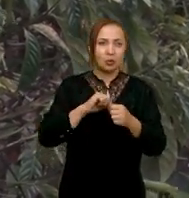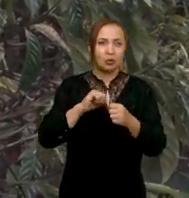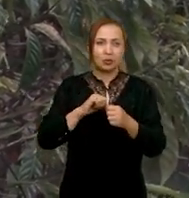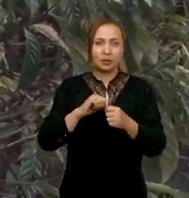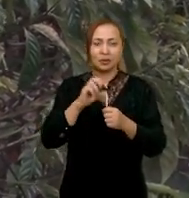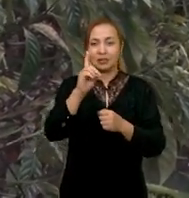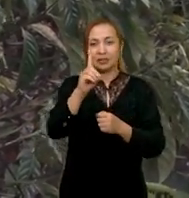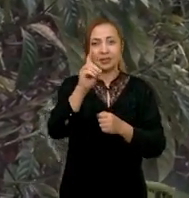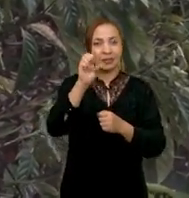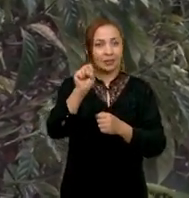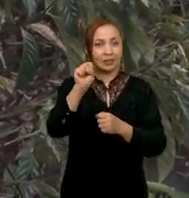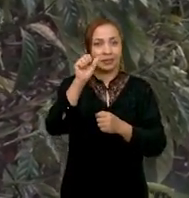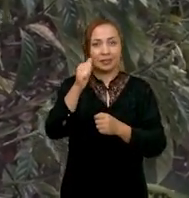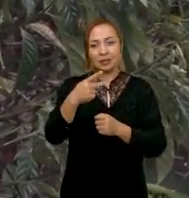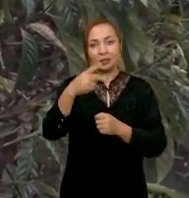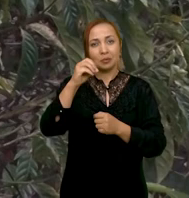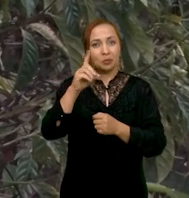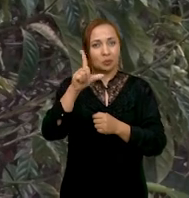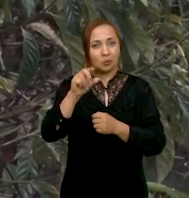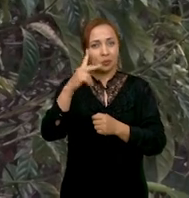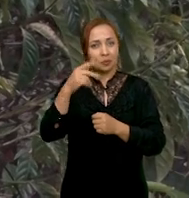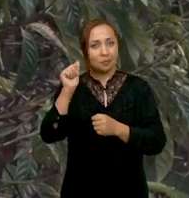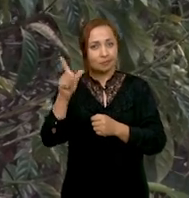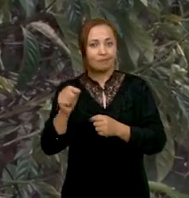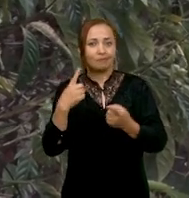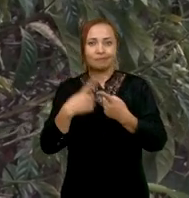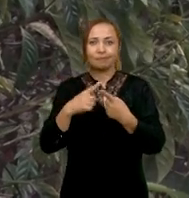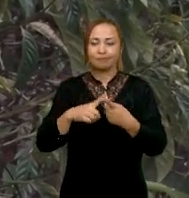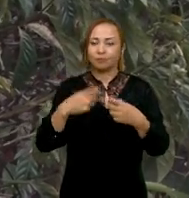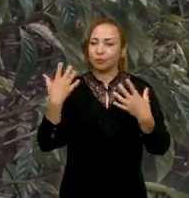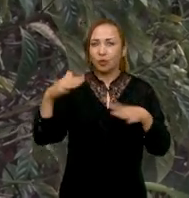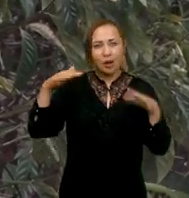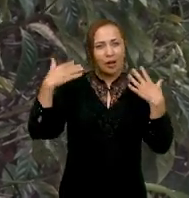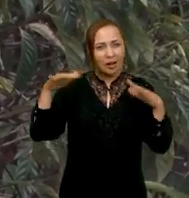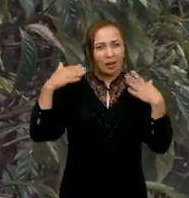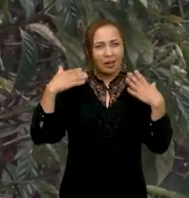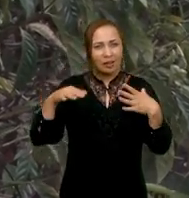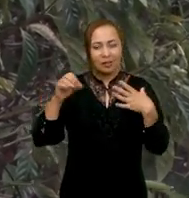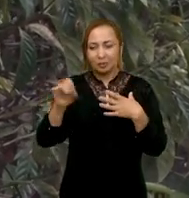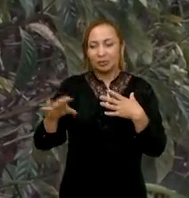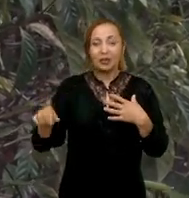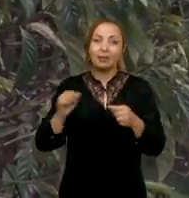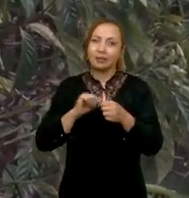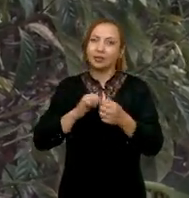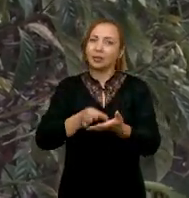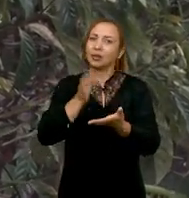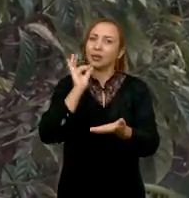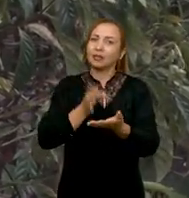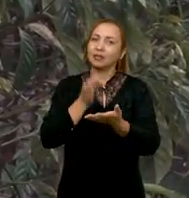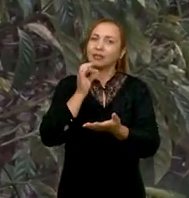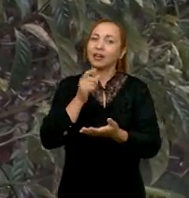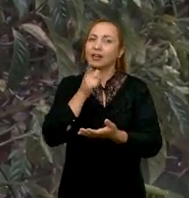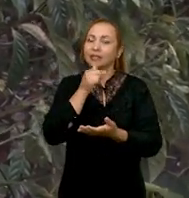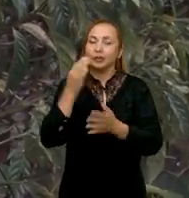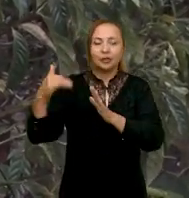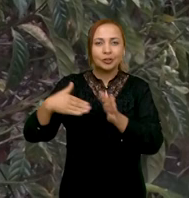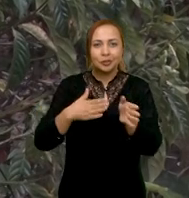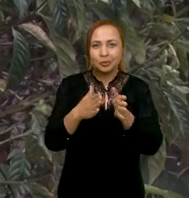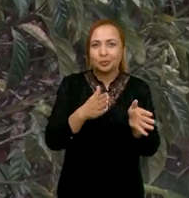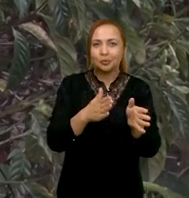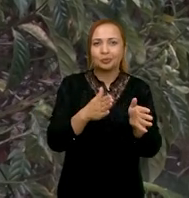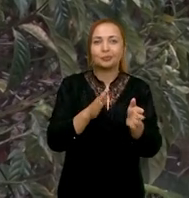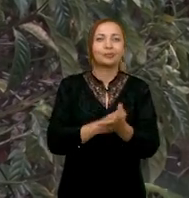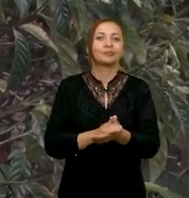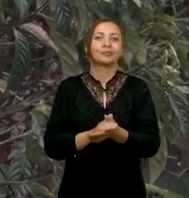custo é mais elevado, as adubações e tudo mais, e que vai produzir um café rio, né?